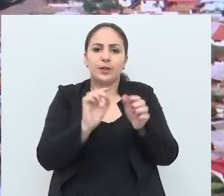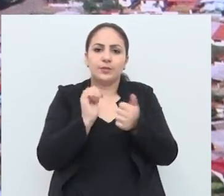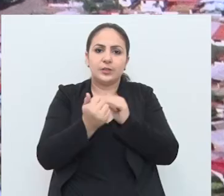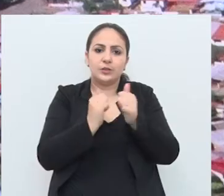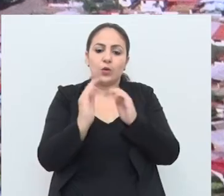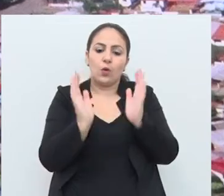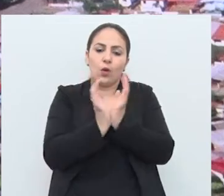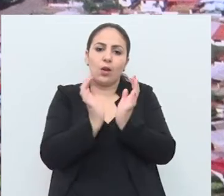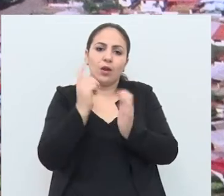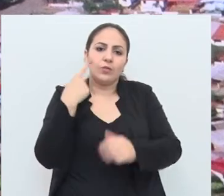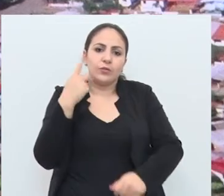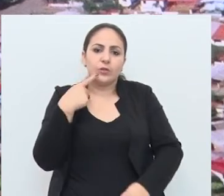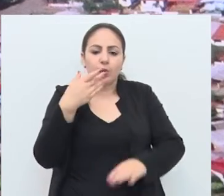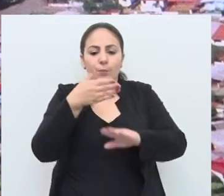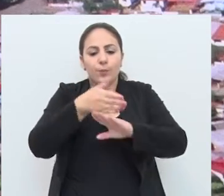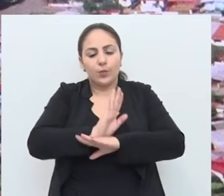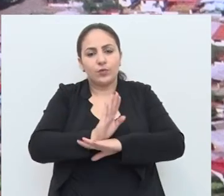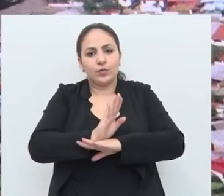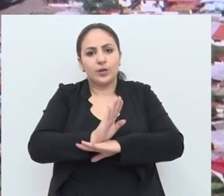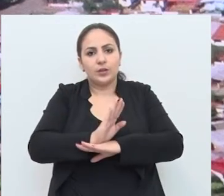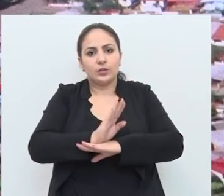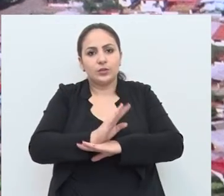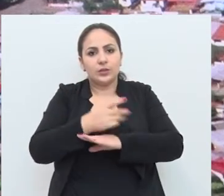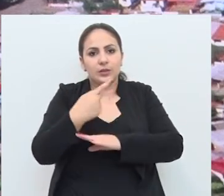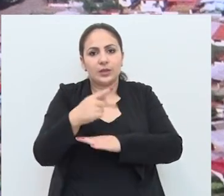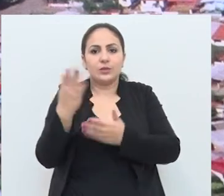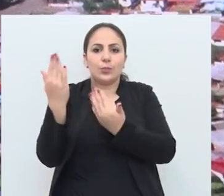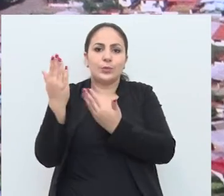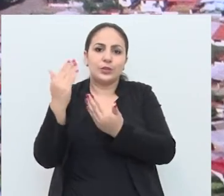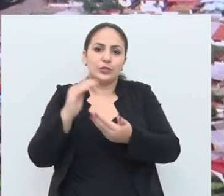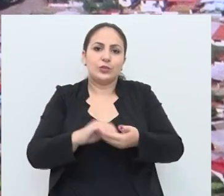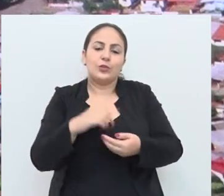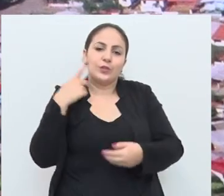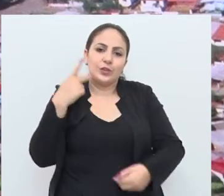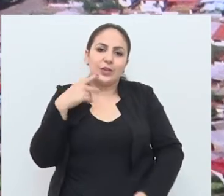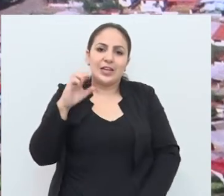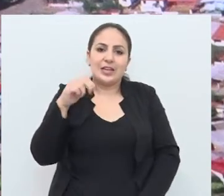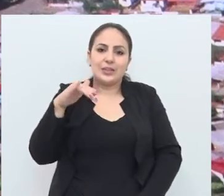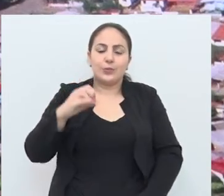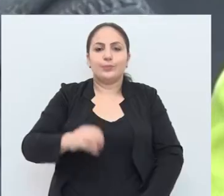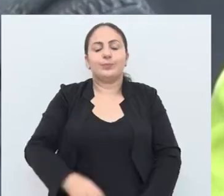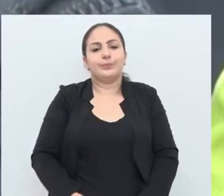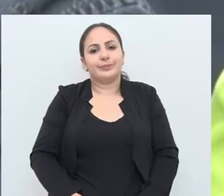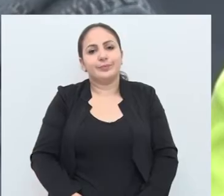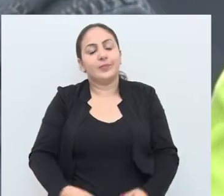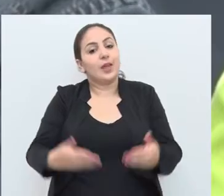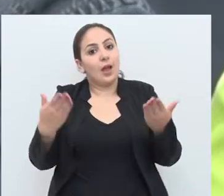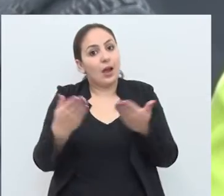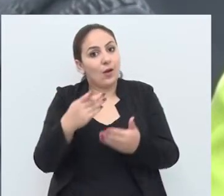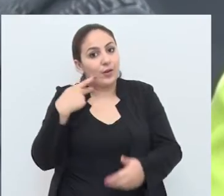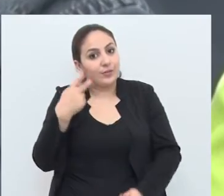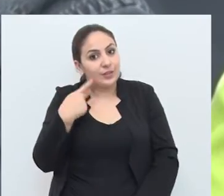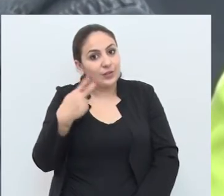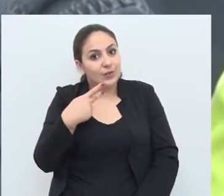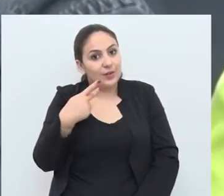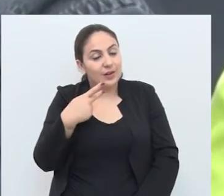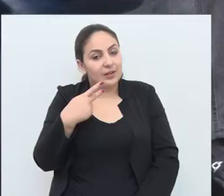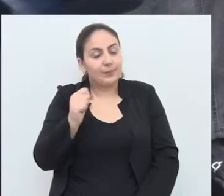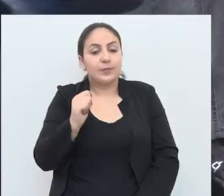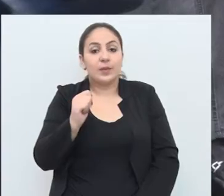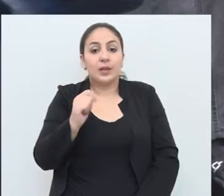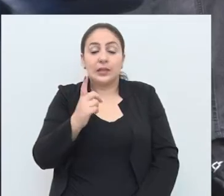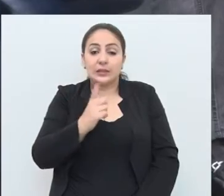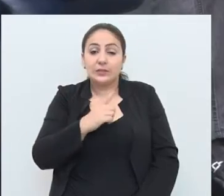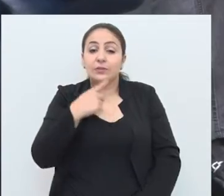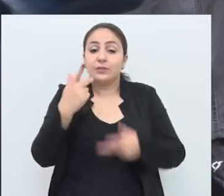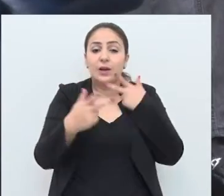dos colegas vereadores foi aprovado por unanimidade essa homenagem para o vereador Eno de Oliveira. E o agora vereador emérito